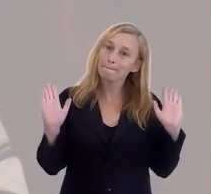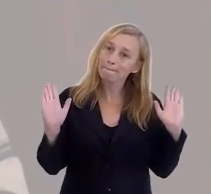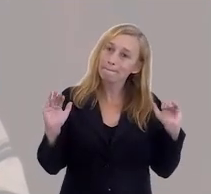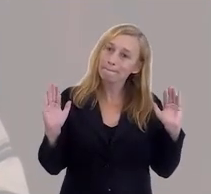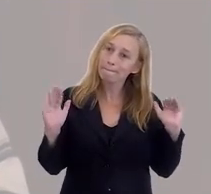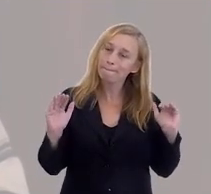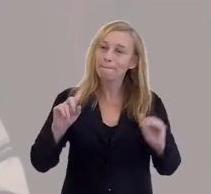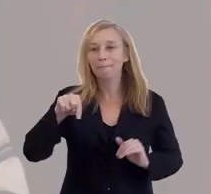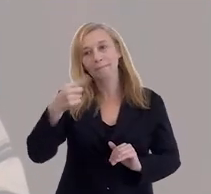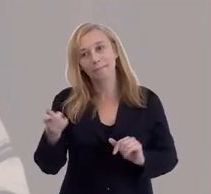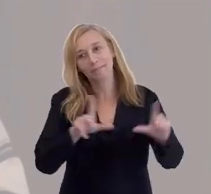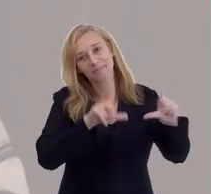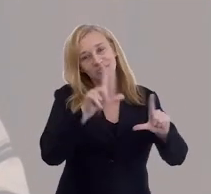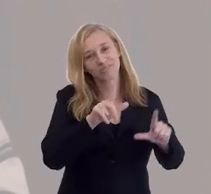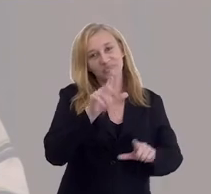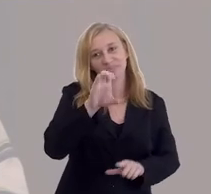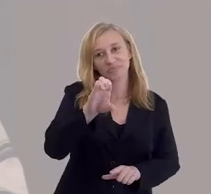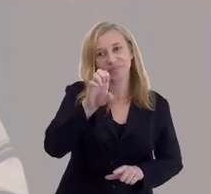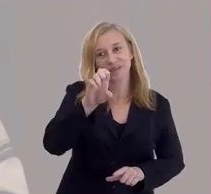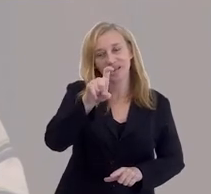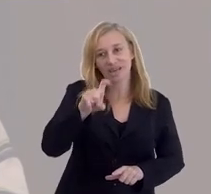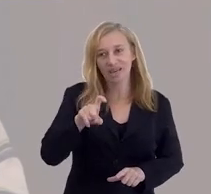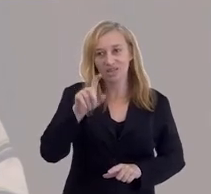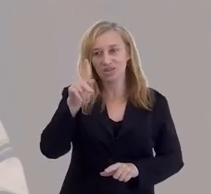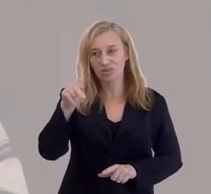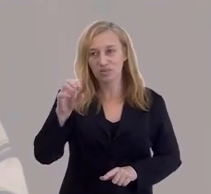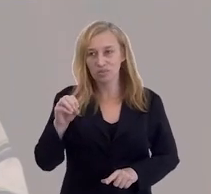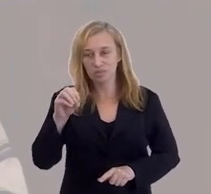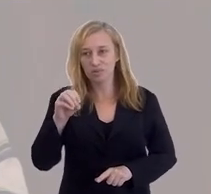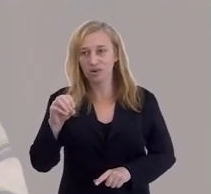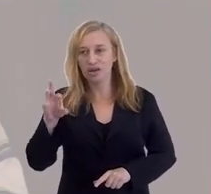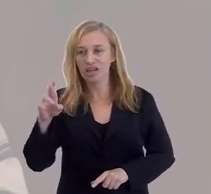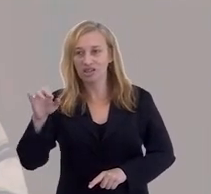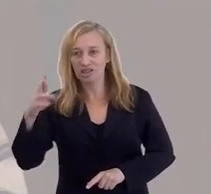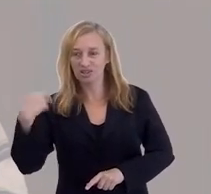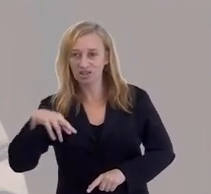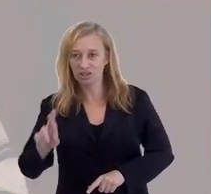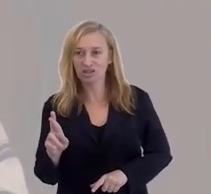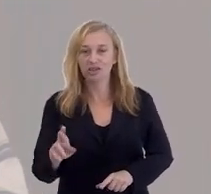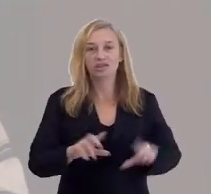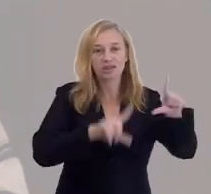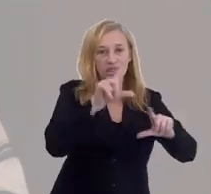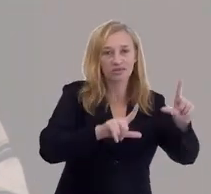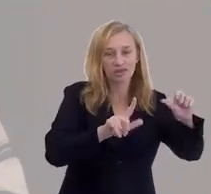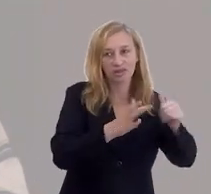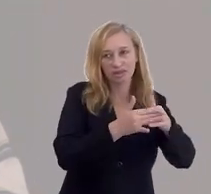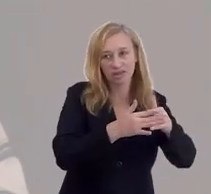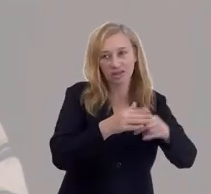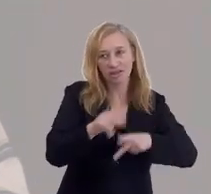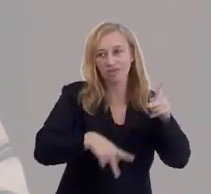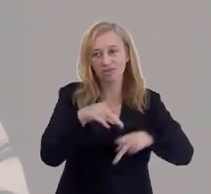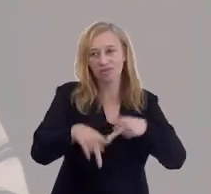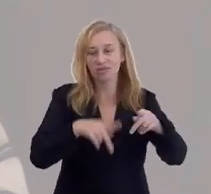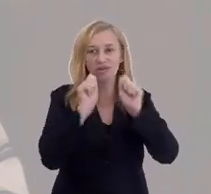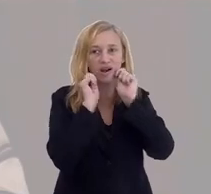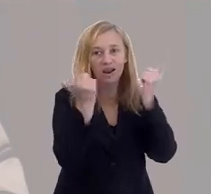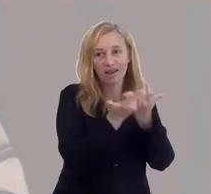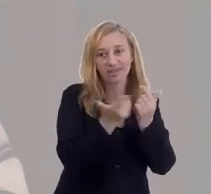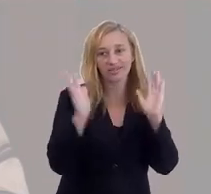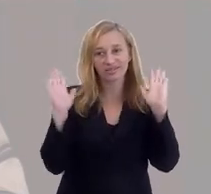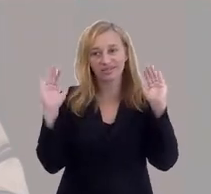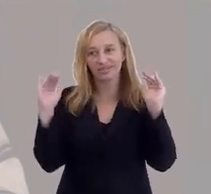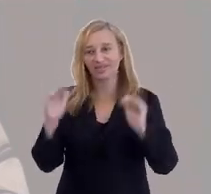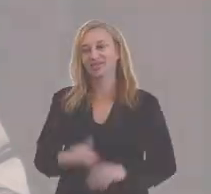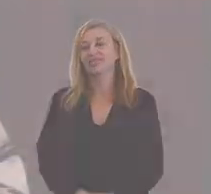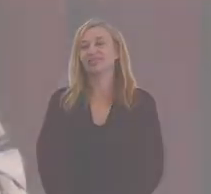até o próximo programa Expo Religião aqui, na TV Alerje, o canal do povo.